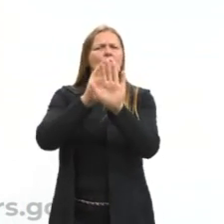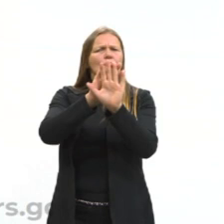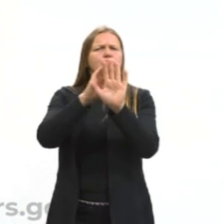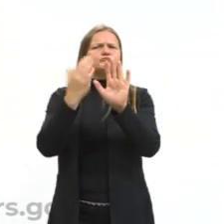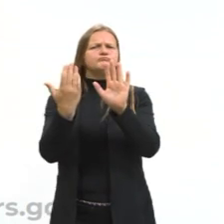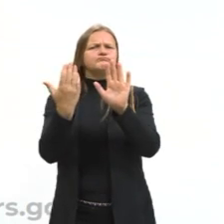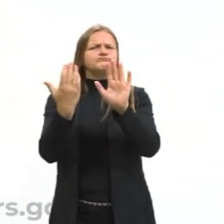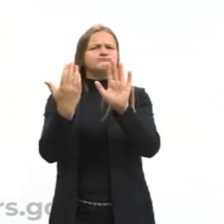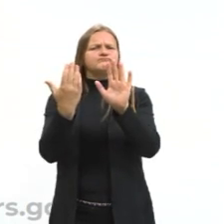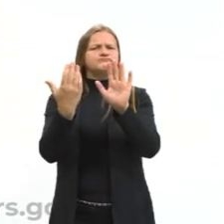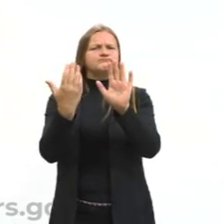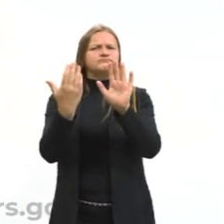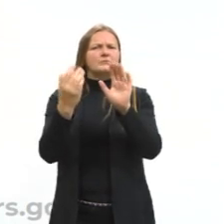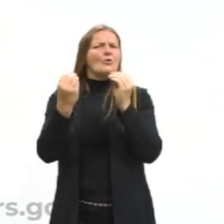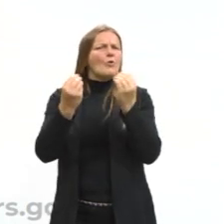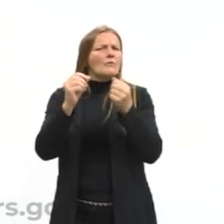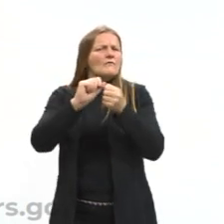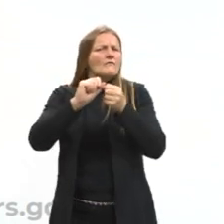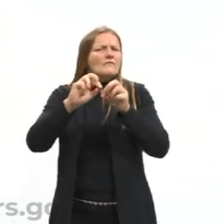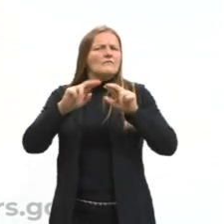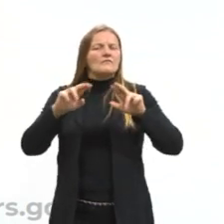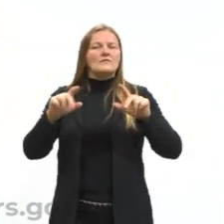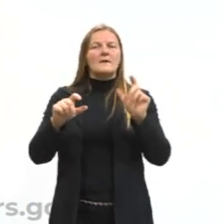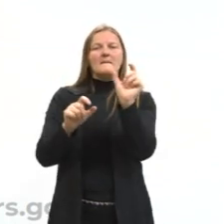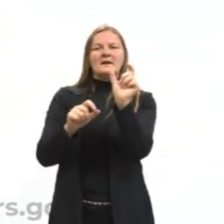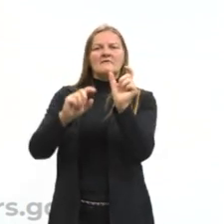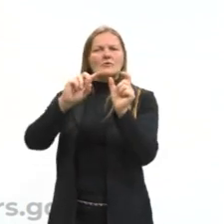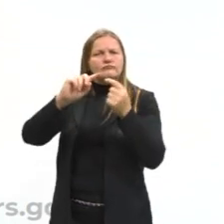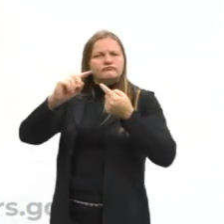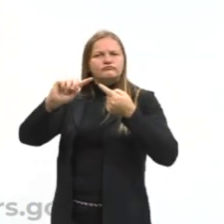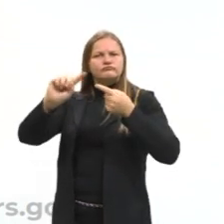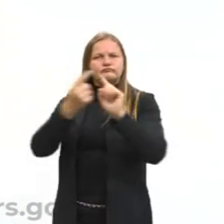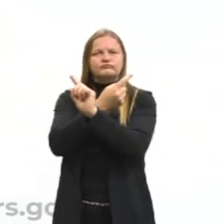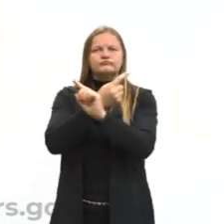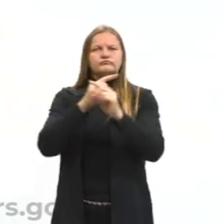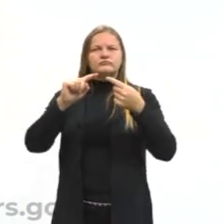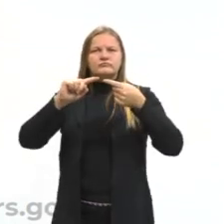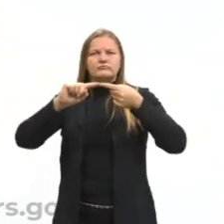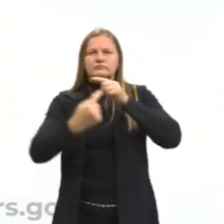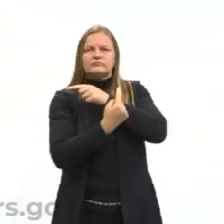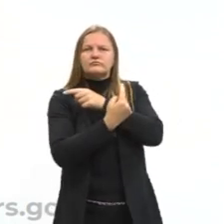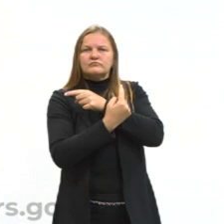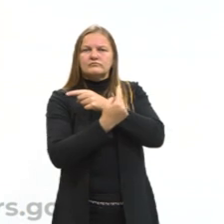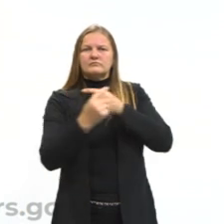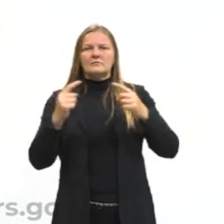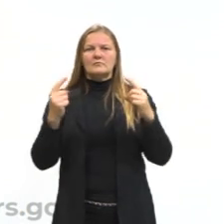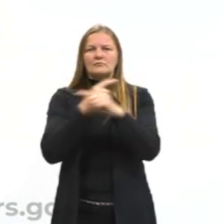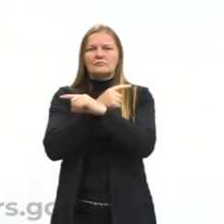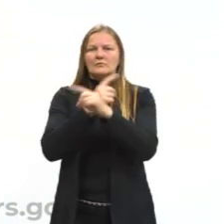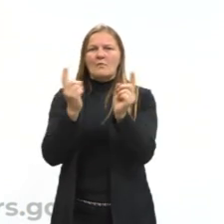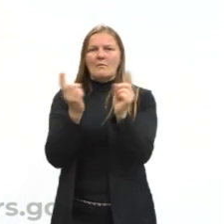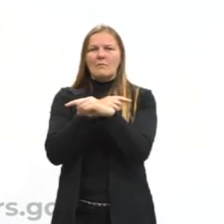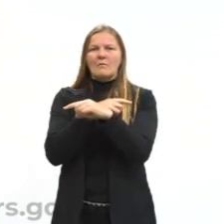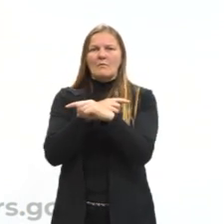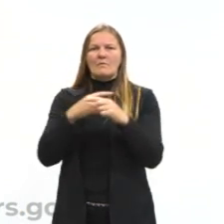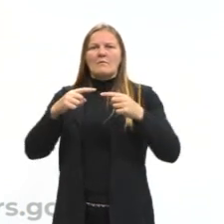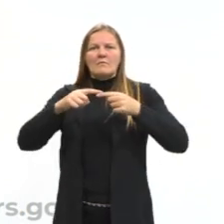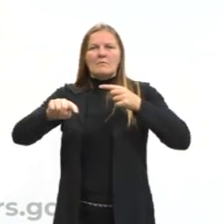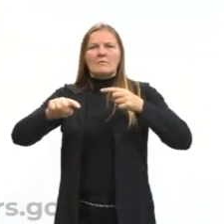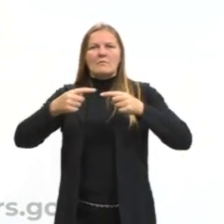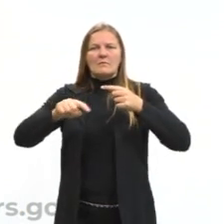oposição de termos de sentido contrário. Nessa figura de linguagem verifica-se uma